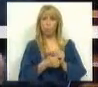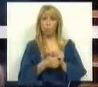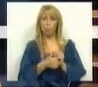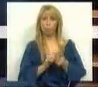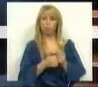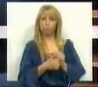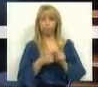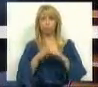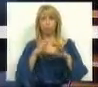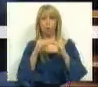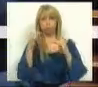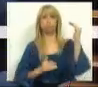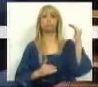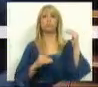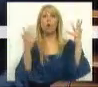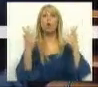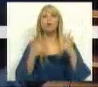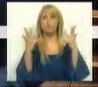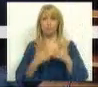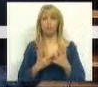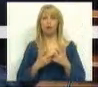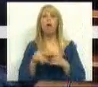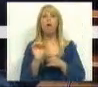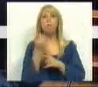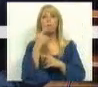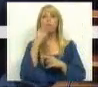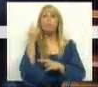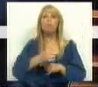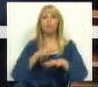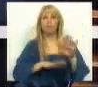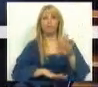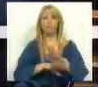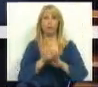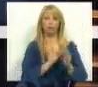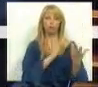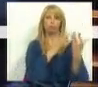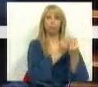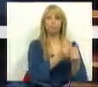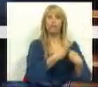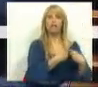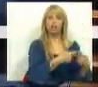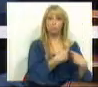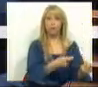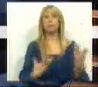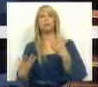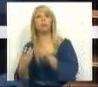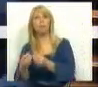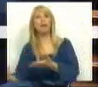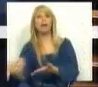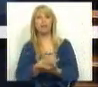desequilíbrio orçamental deveria ser feita pelo lado da despesa e pelo lado da receita.